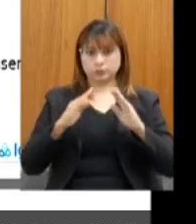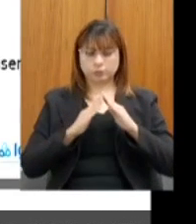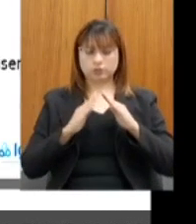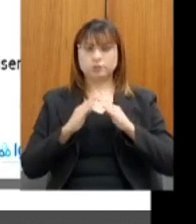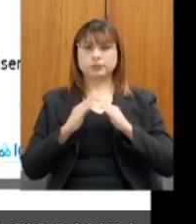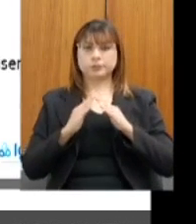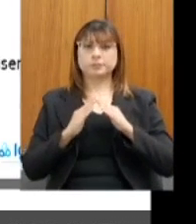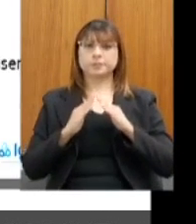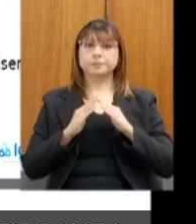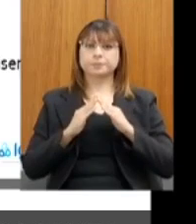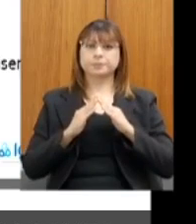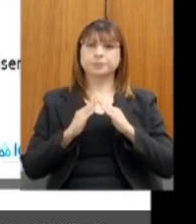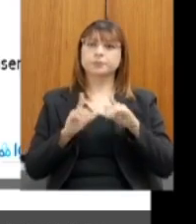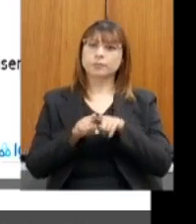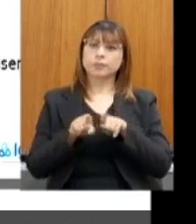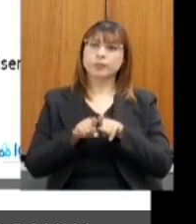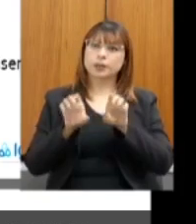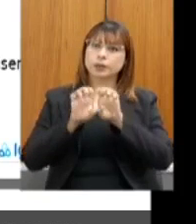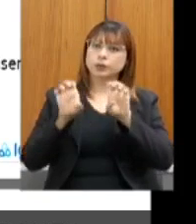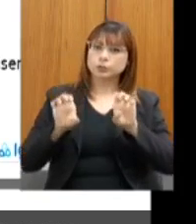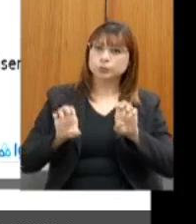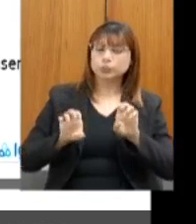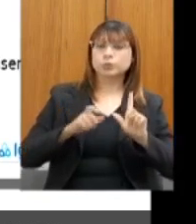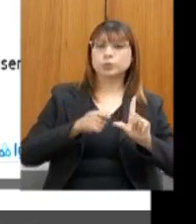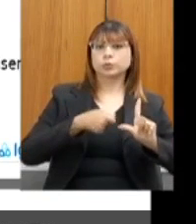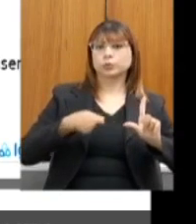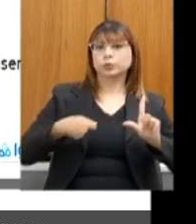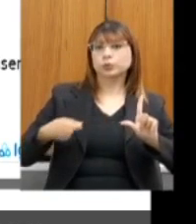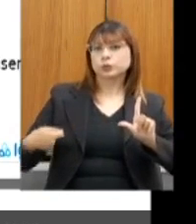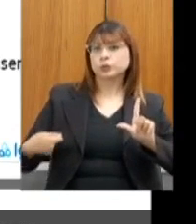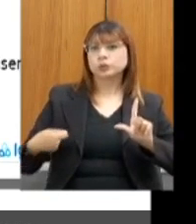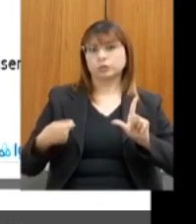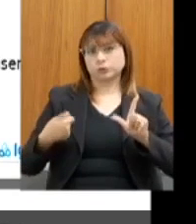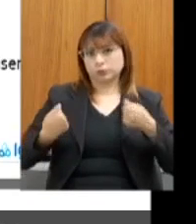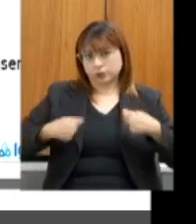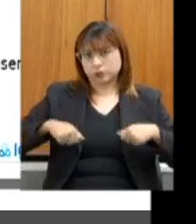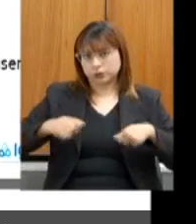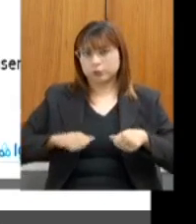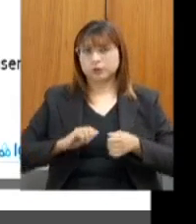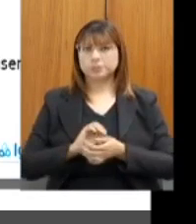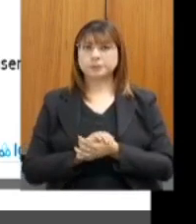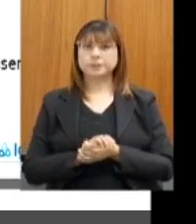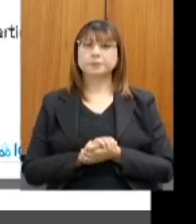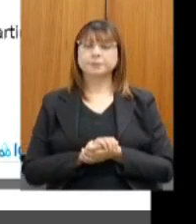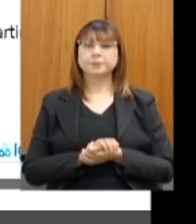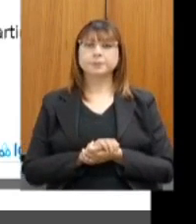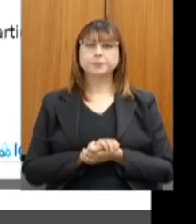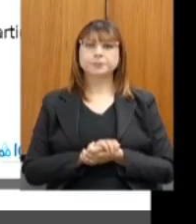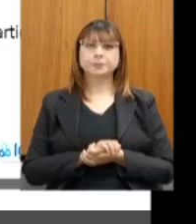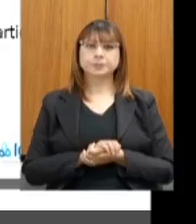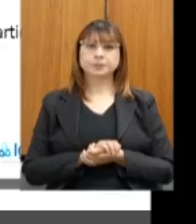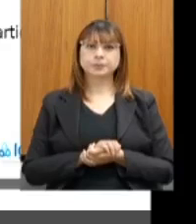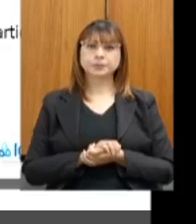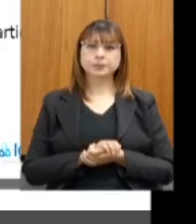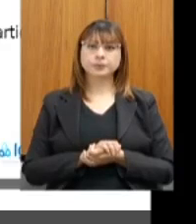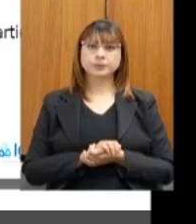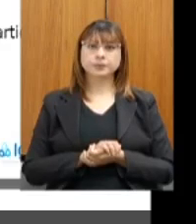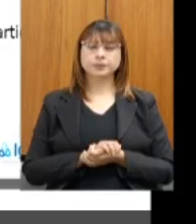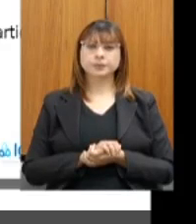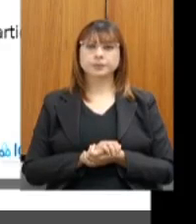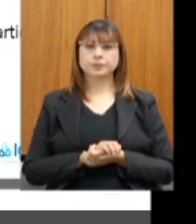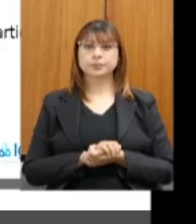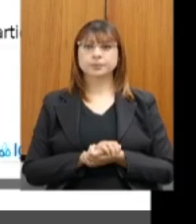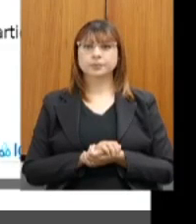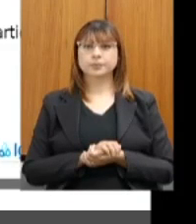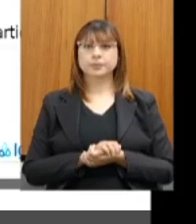toda a estrutura logística necessária. Por favor. Bem, em